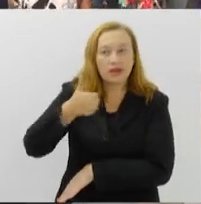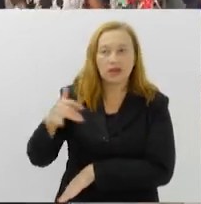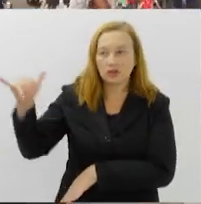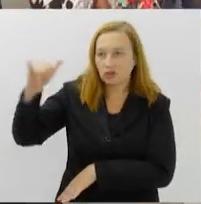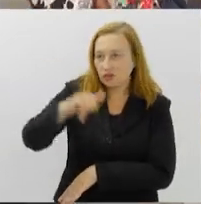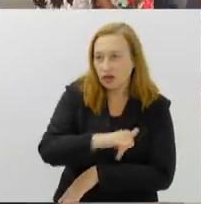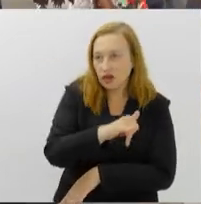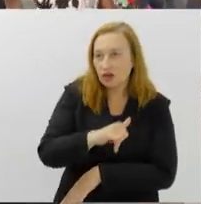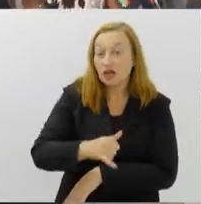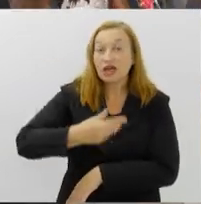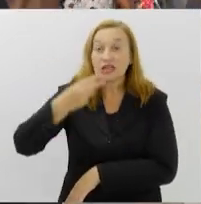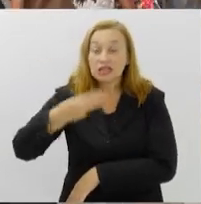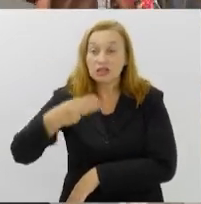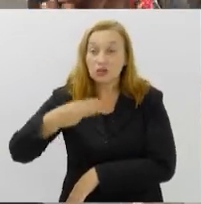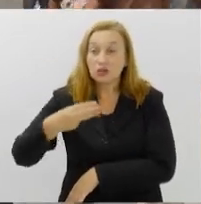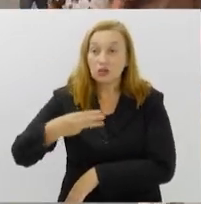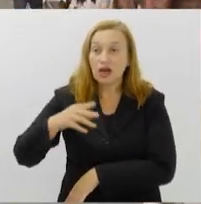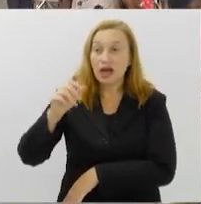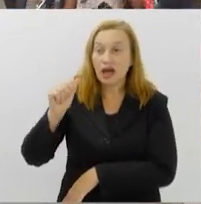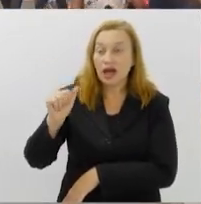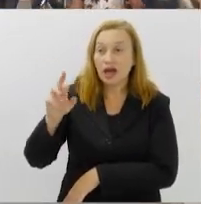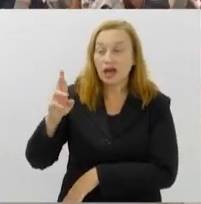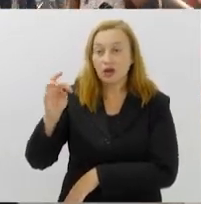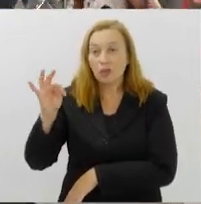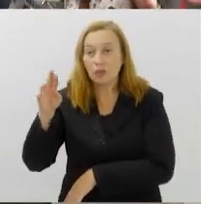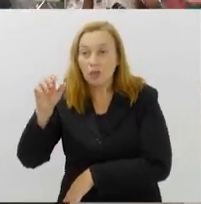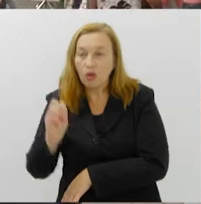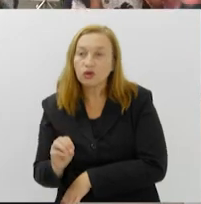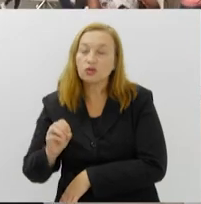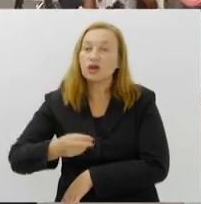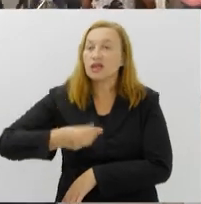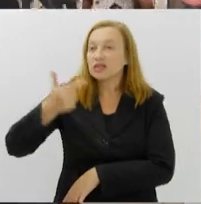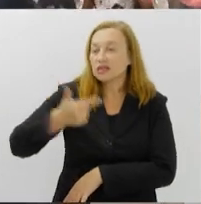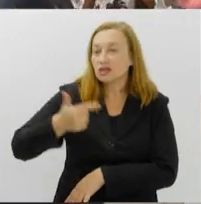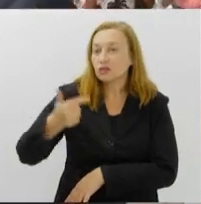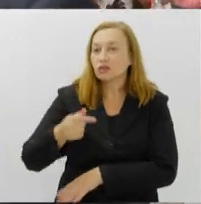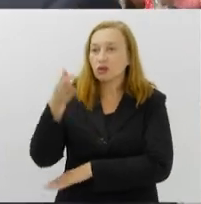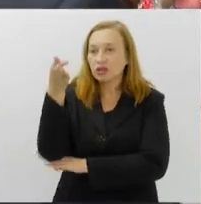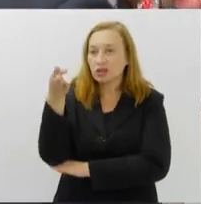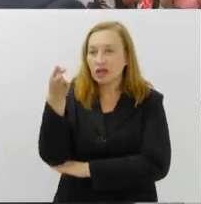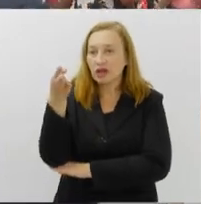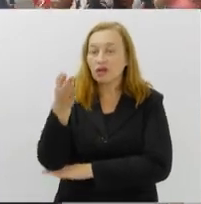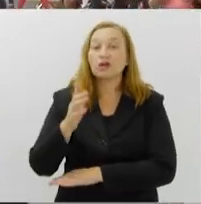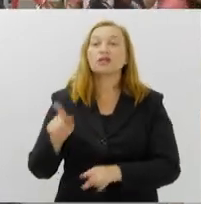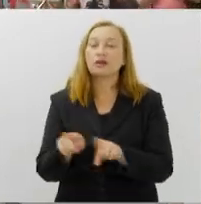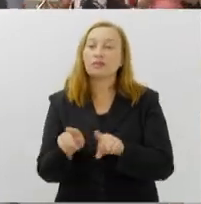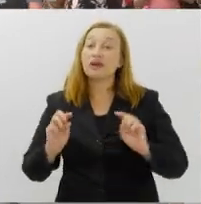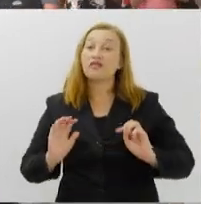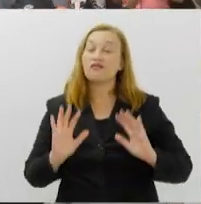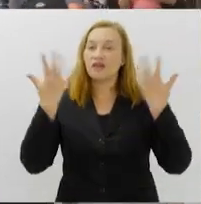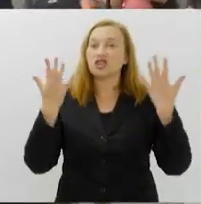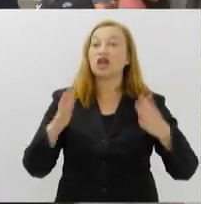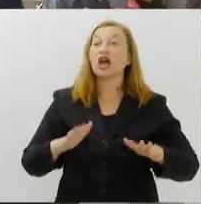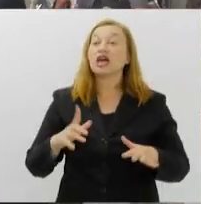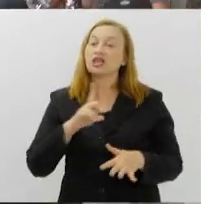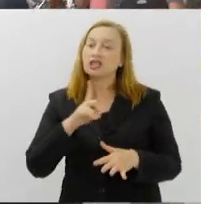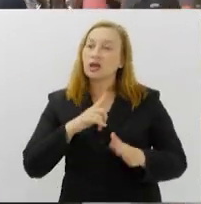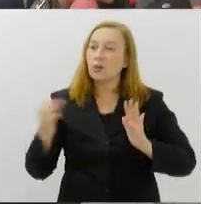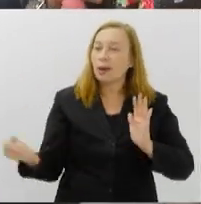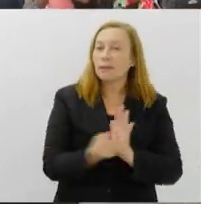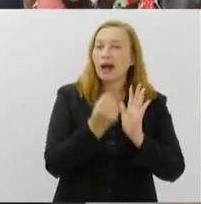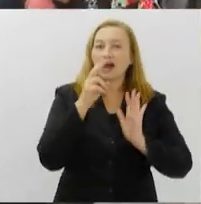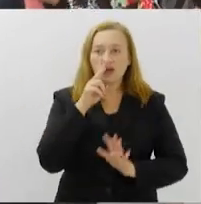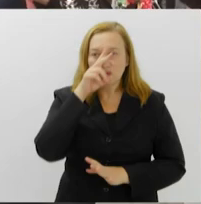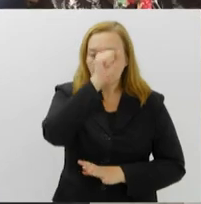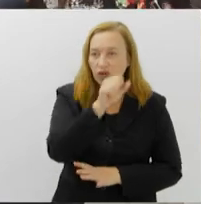segunda experiência no aeroporto, depois o trânsito, o hotel, bares, restaurantes e eventos. Então, assim, a gente tem uma marca muito forte que a